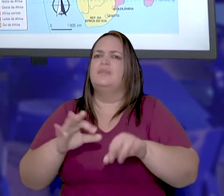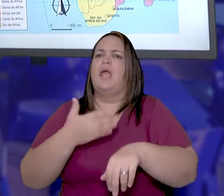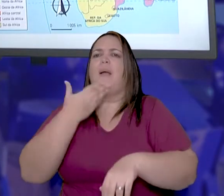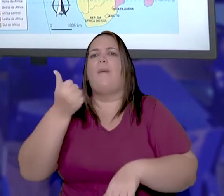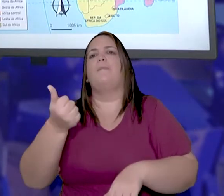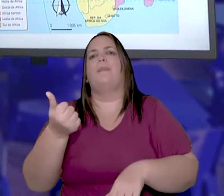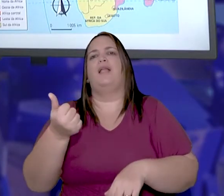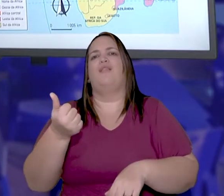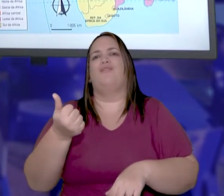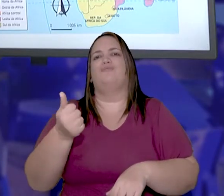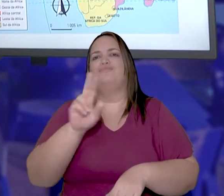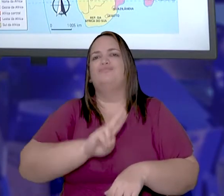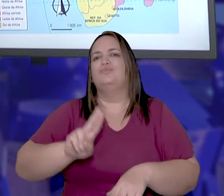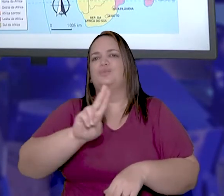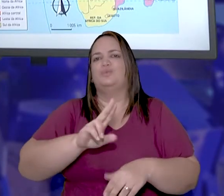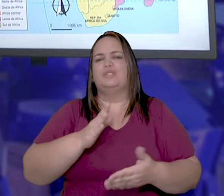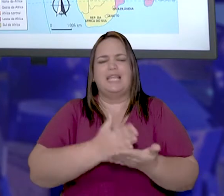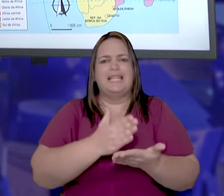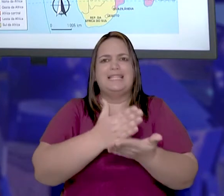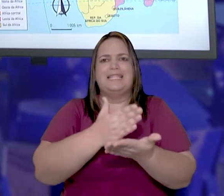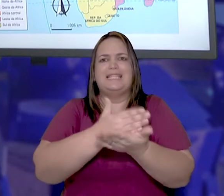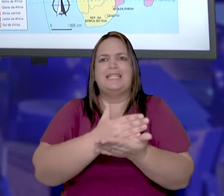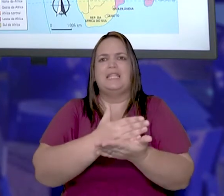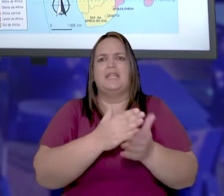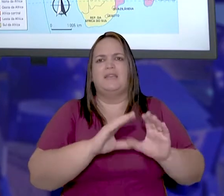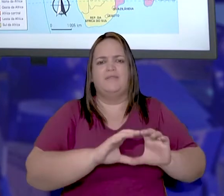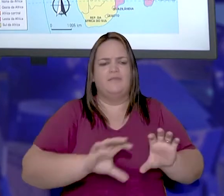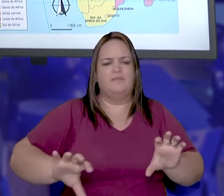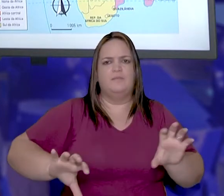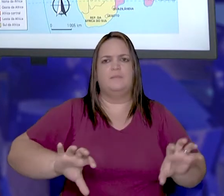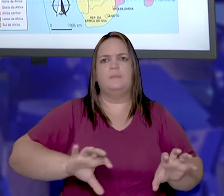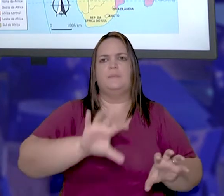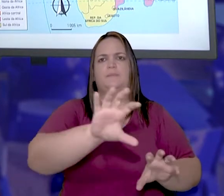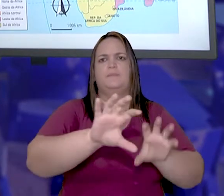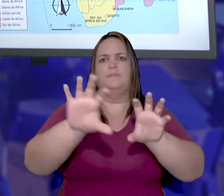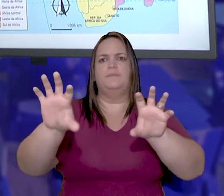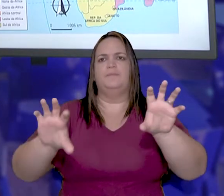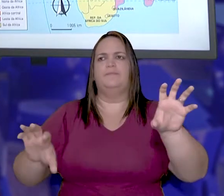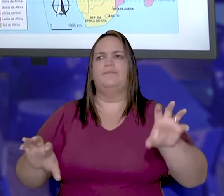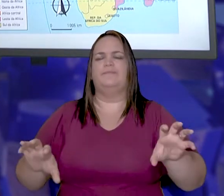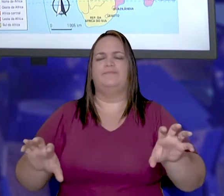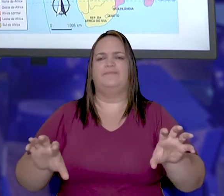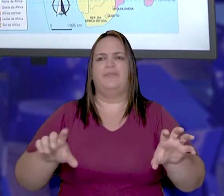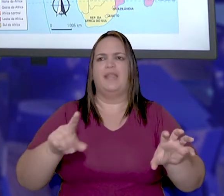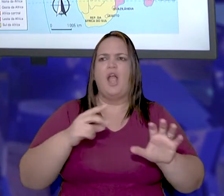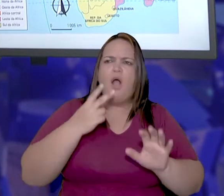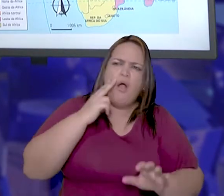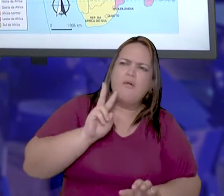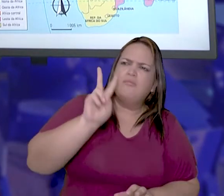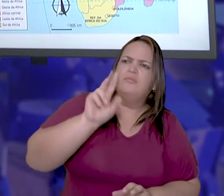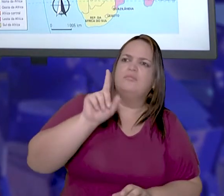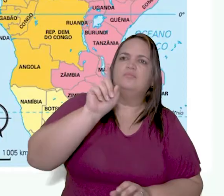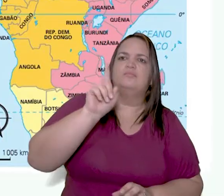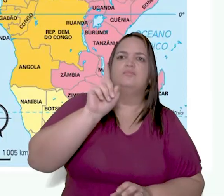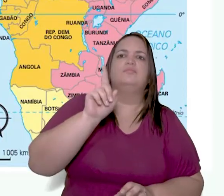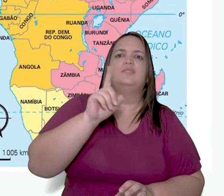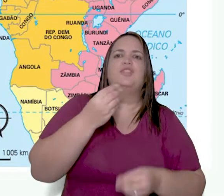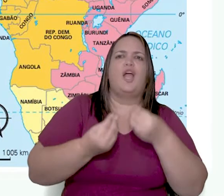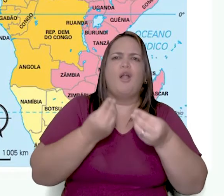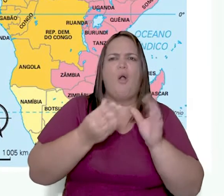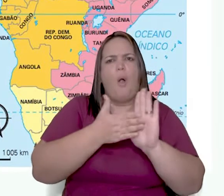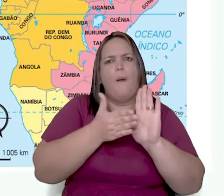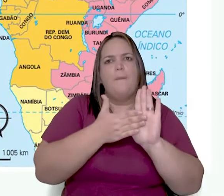harmonizar esse continente no que se refere a essas divisões. Observe no mapa